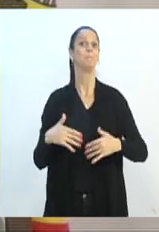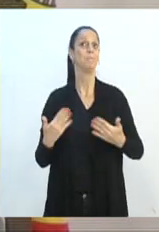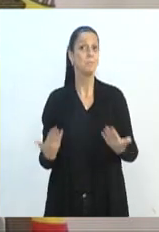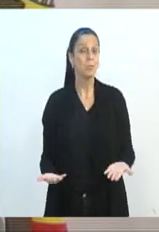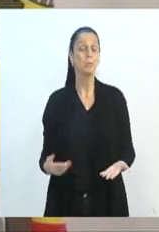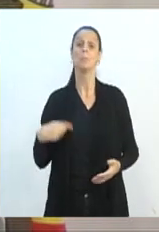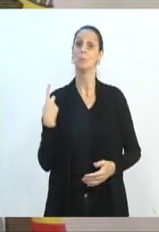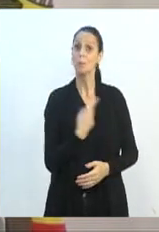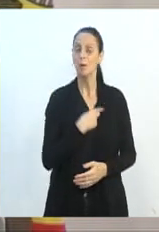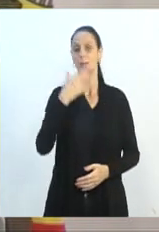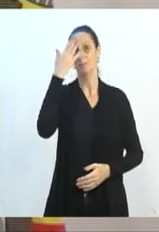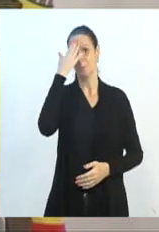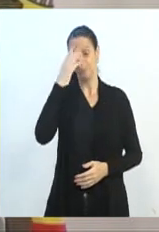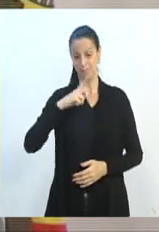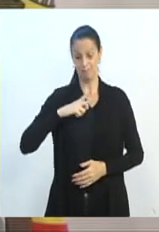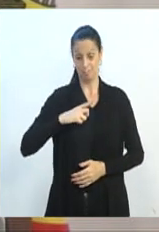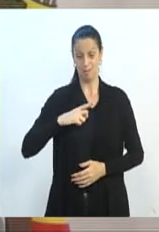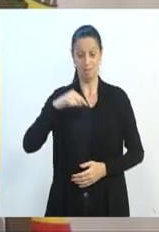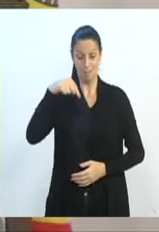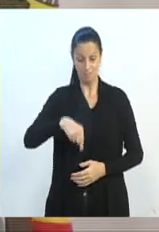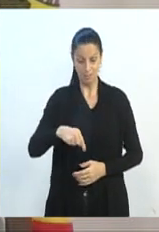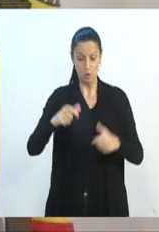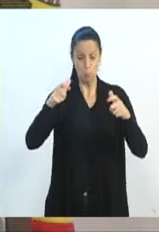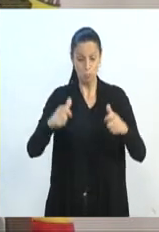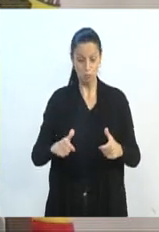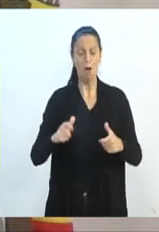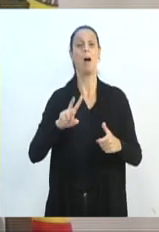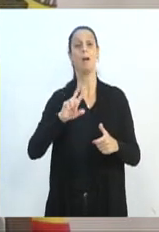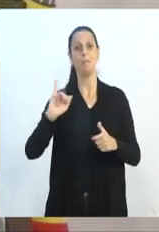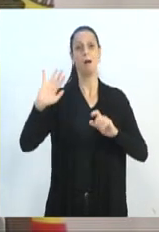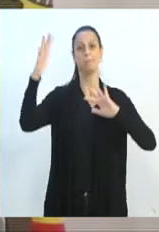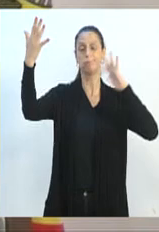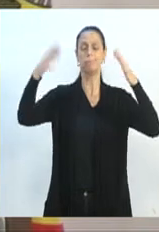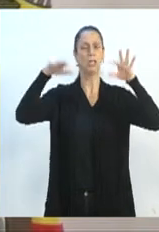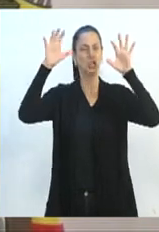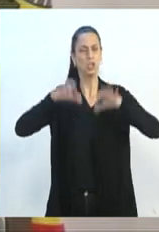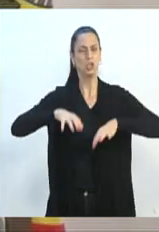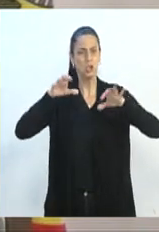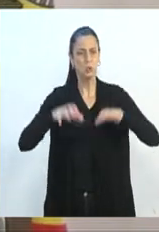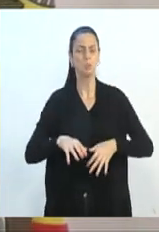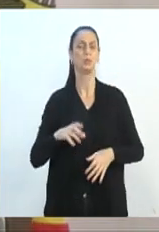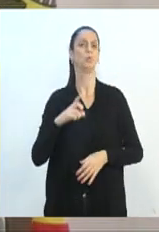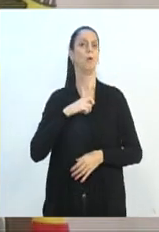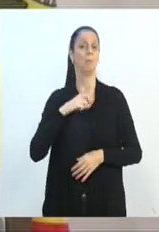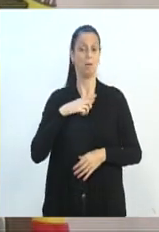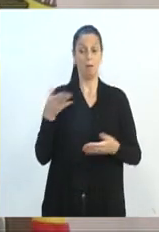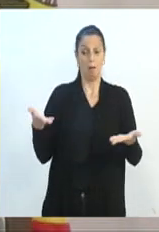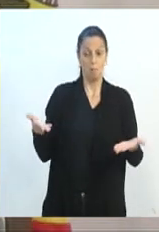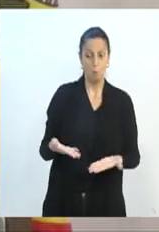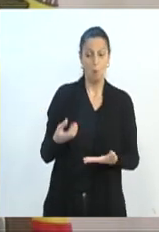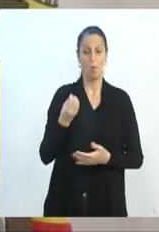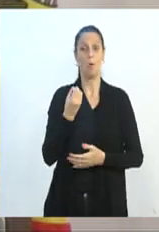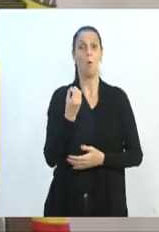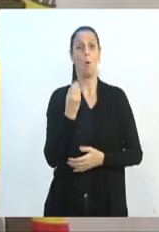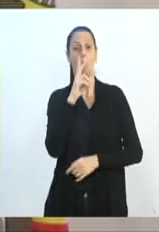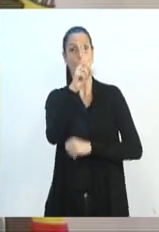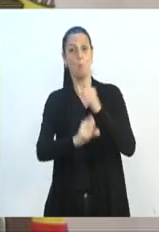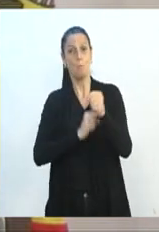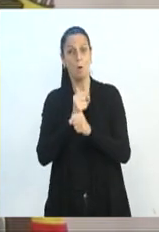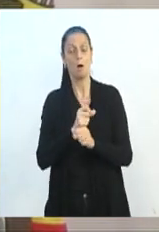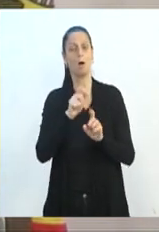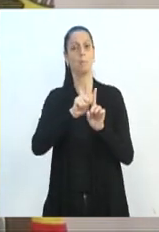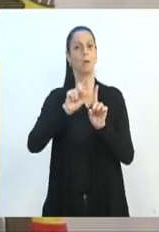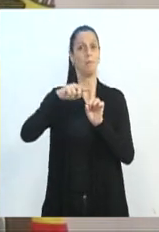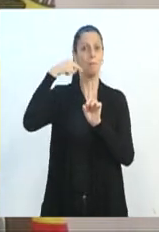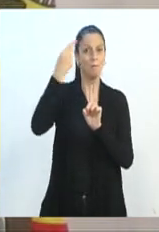localidade que, infelizmente, vai passar por esses problemas de chuva. vai ser agora, vai ser daqui a um ano, vai ser daqui a mês, vai ser